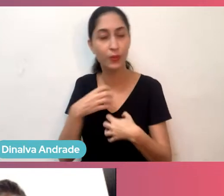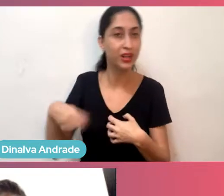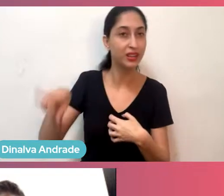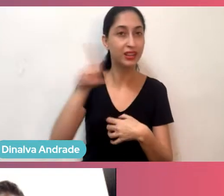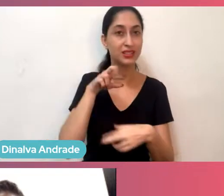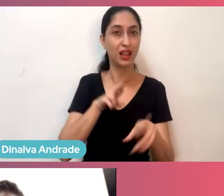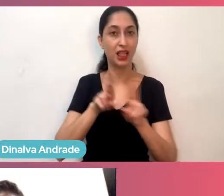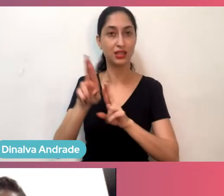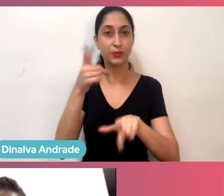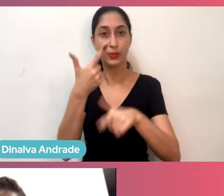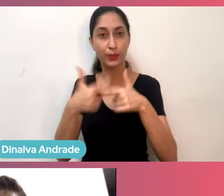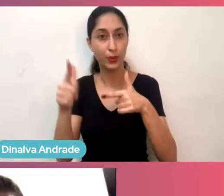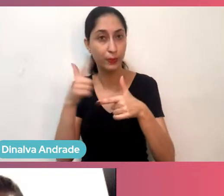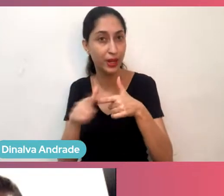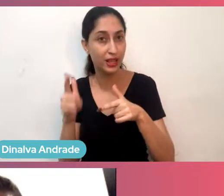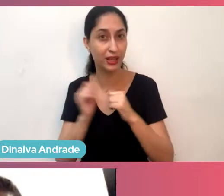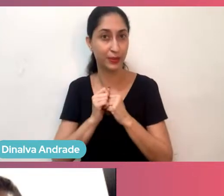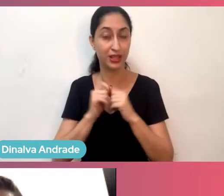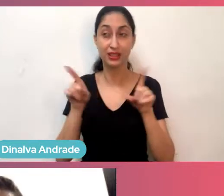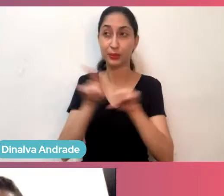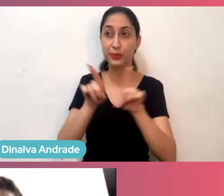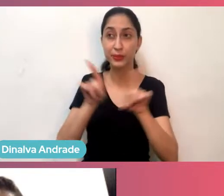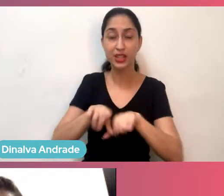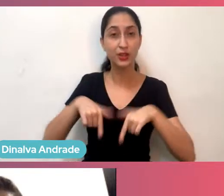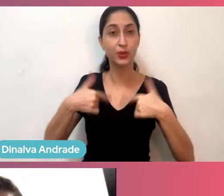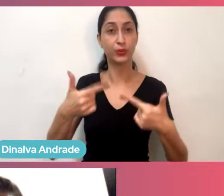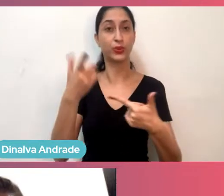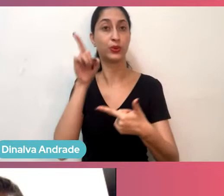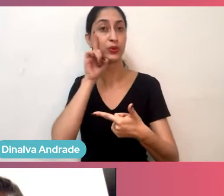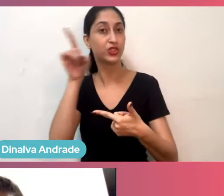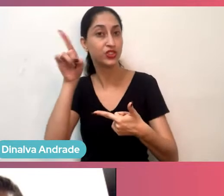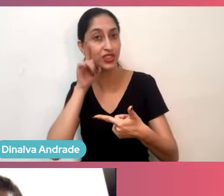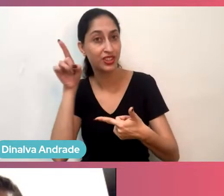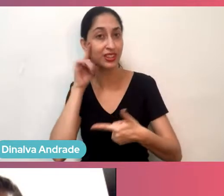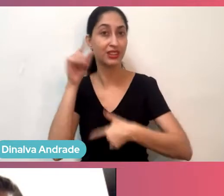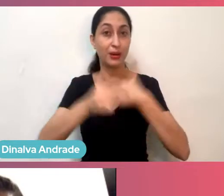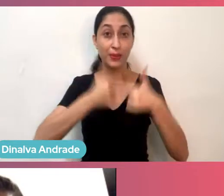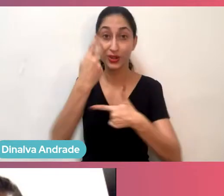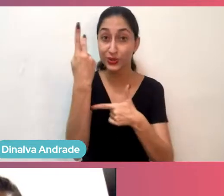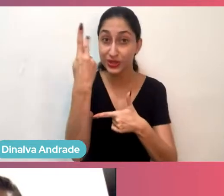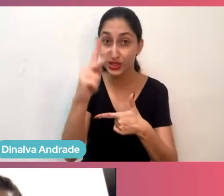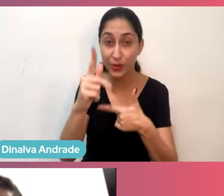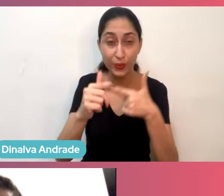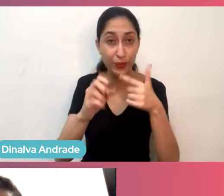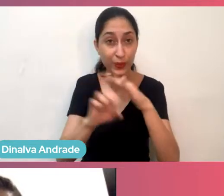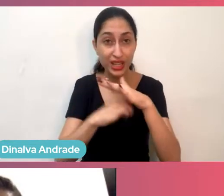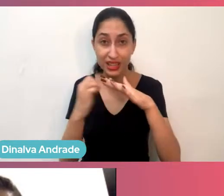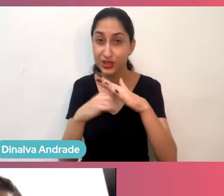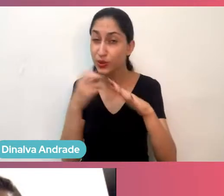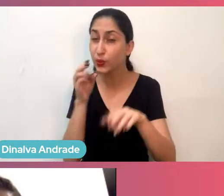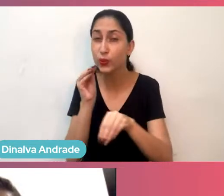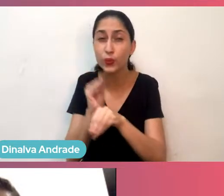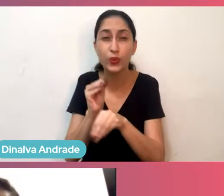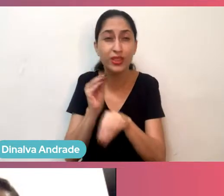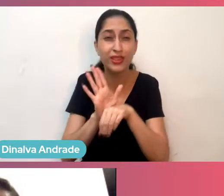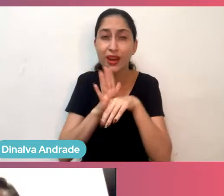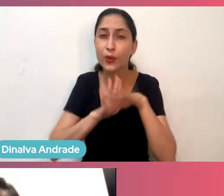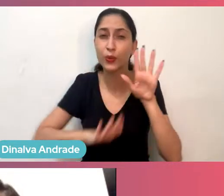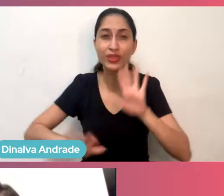problemas, como eles enfrentam o dia a dia da operação da tua empresa. cuidem disso com muito cuidado.